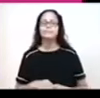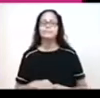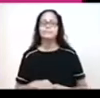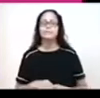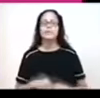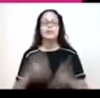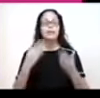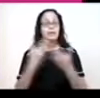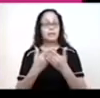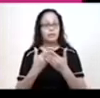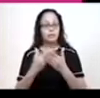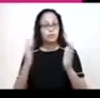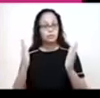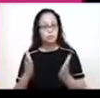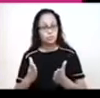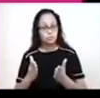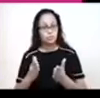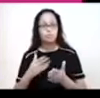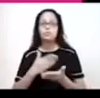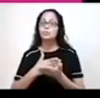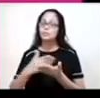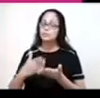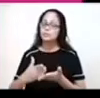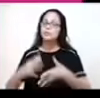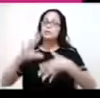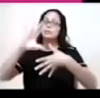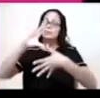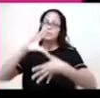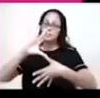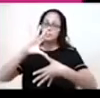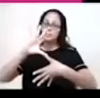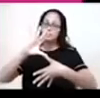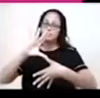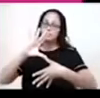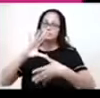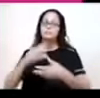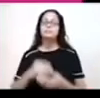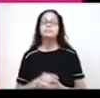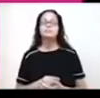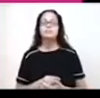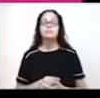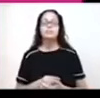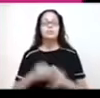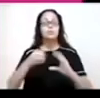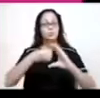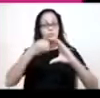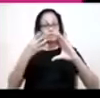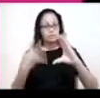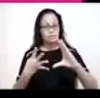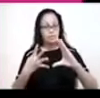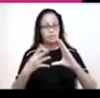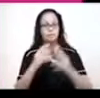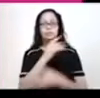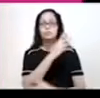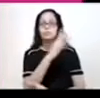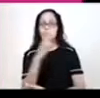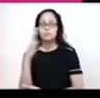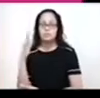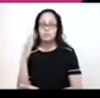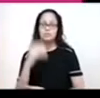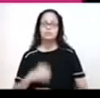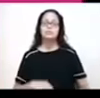E na aula de hoje, a gente inicia o assunto América Latina. Inicialmente, sob o ponto de vista dos aspectos naturais.